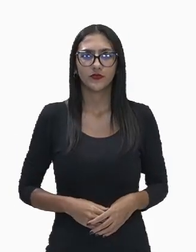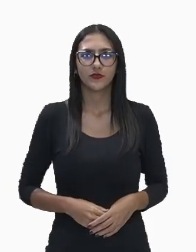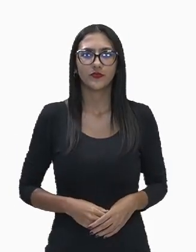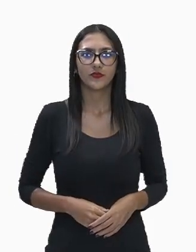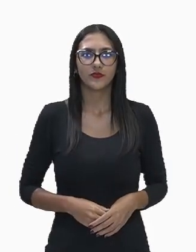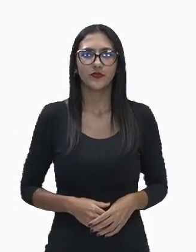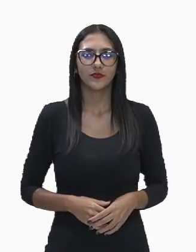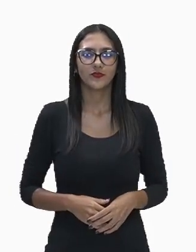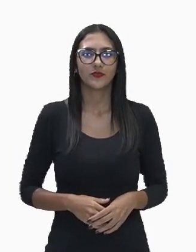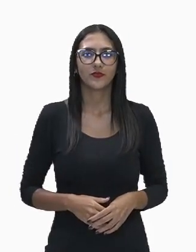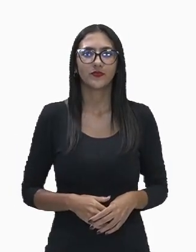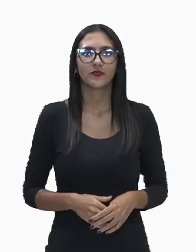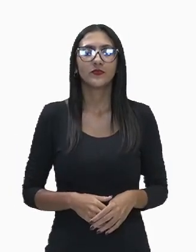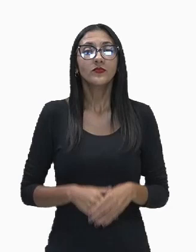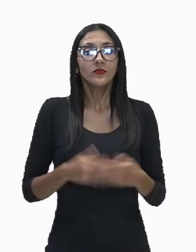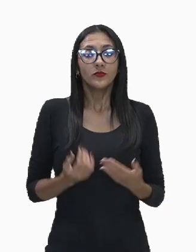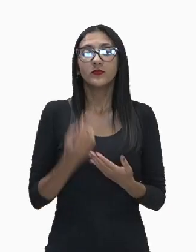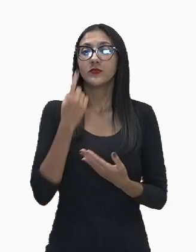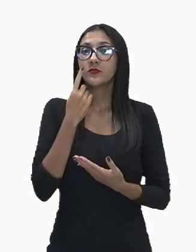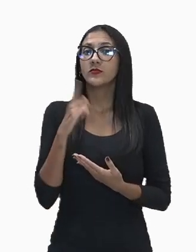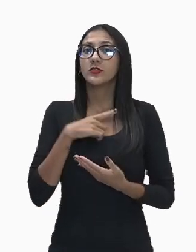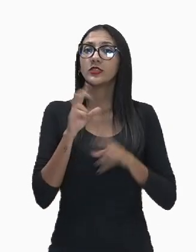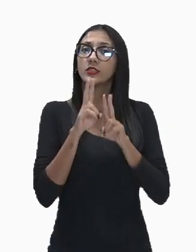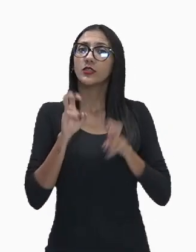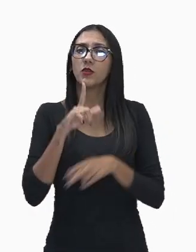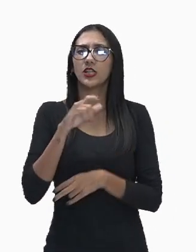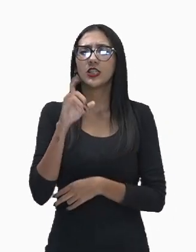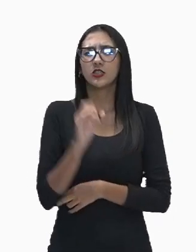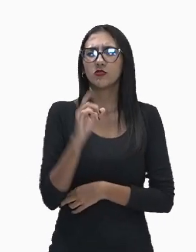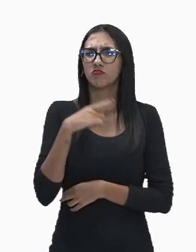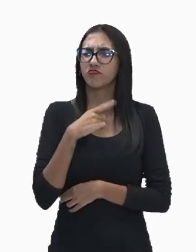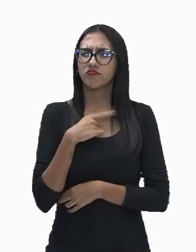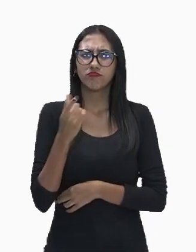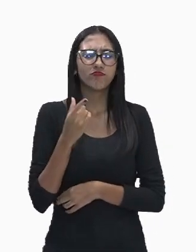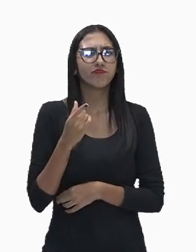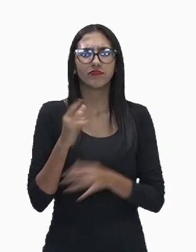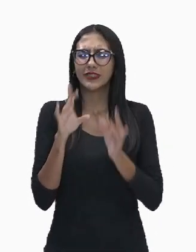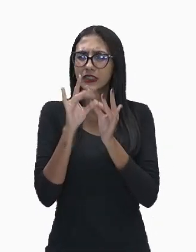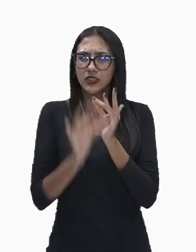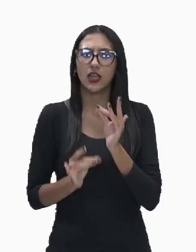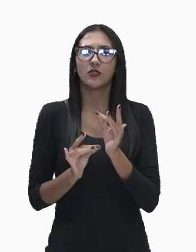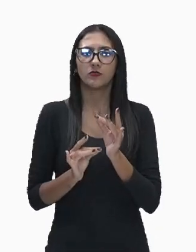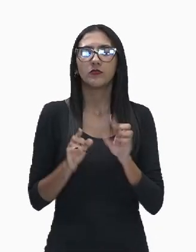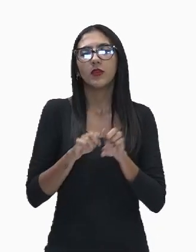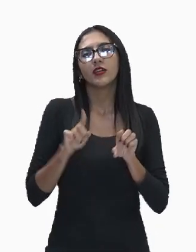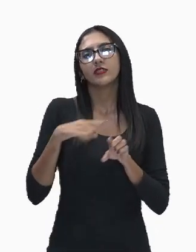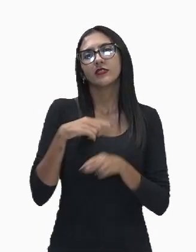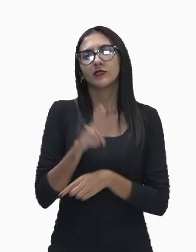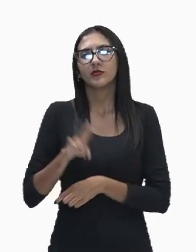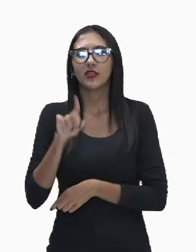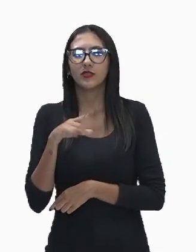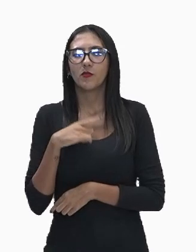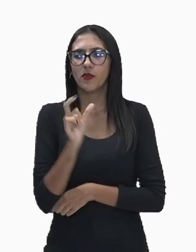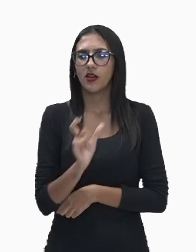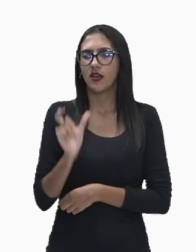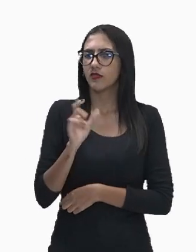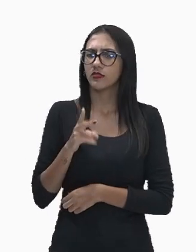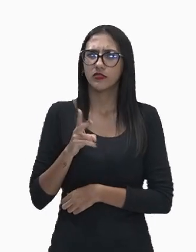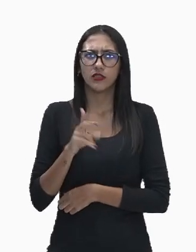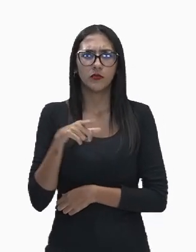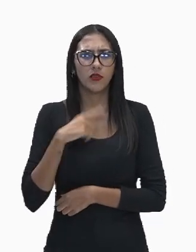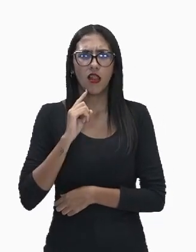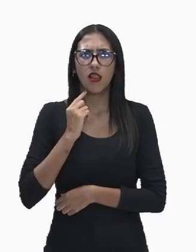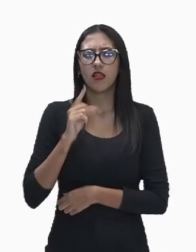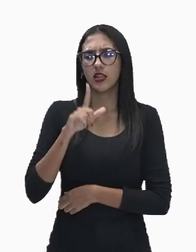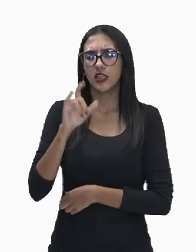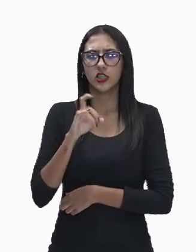a gente fala, a gente usa esse termo lixo, que é muito amplo, e a gente usa aí no cotidiano, ou seja, no dia a dia sempre a gente fala em